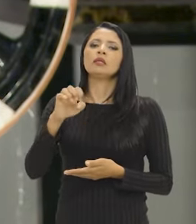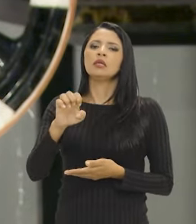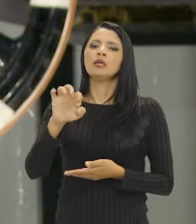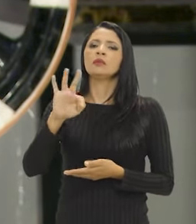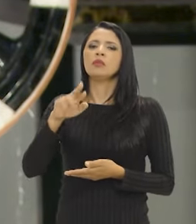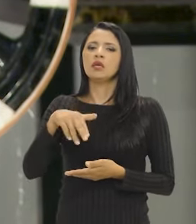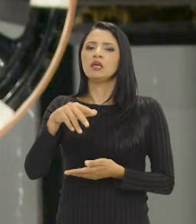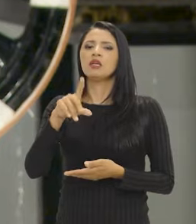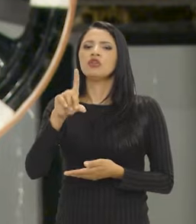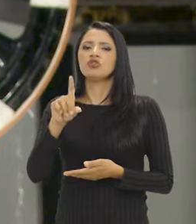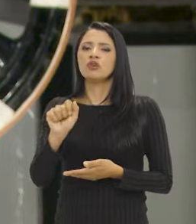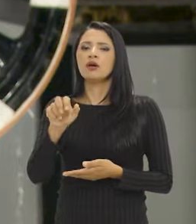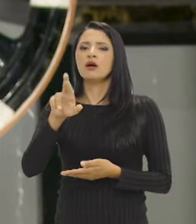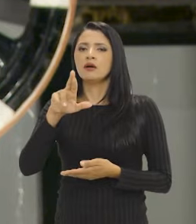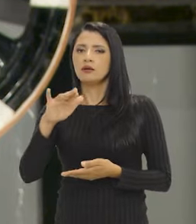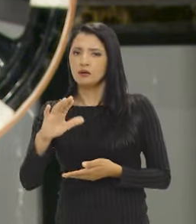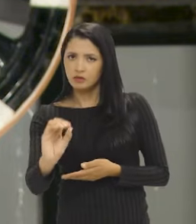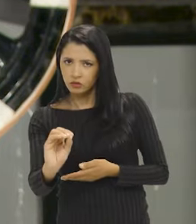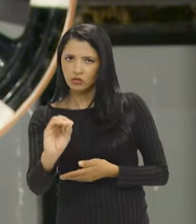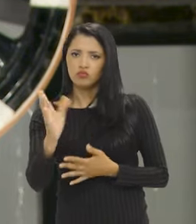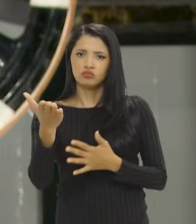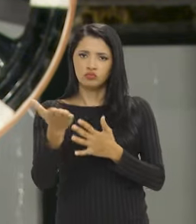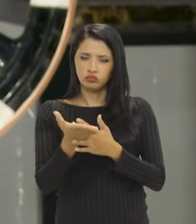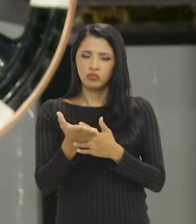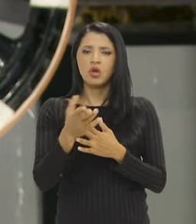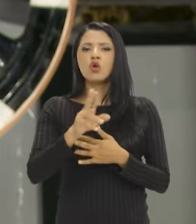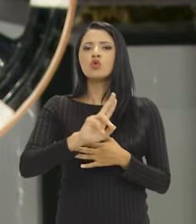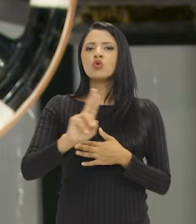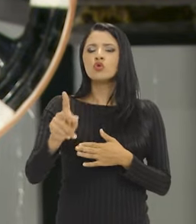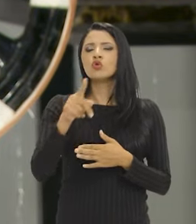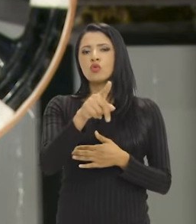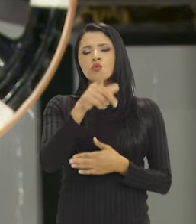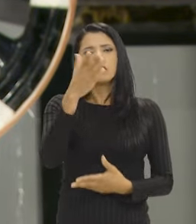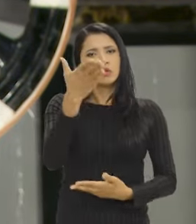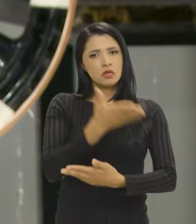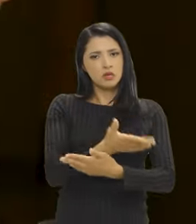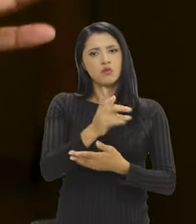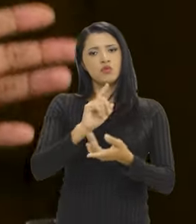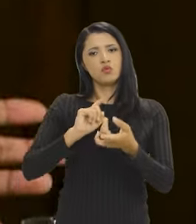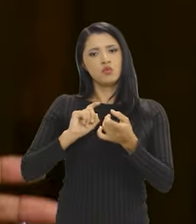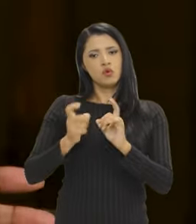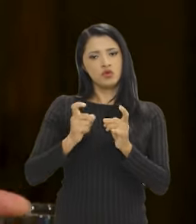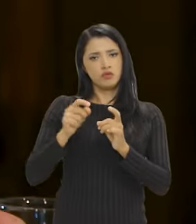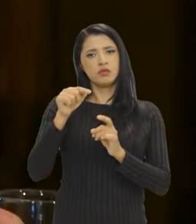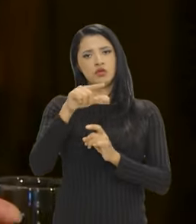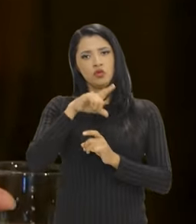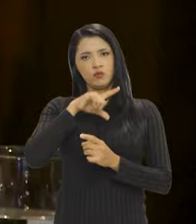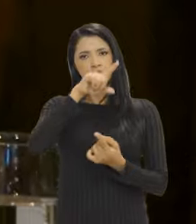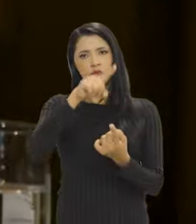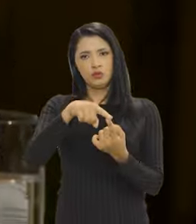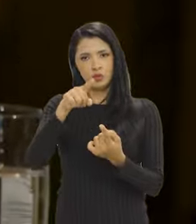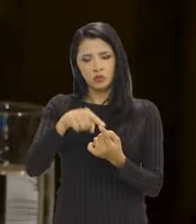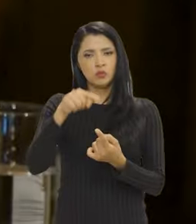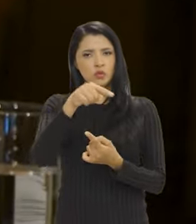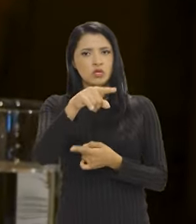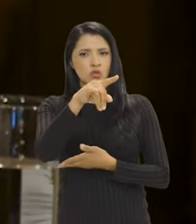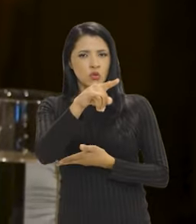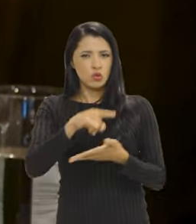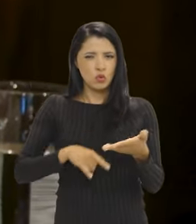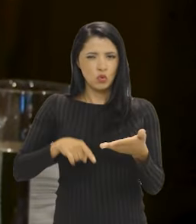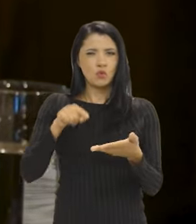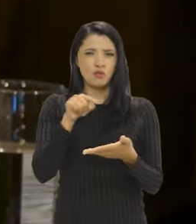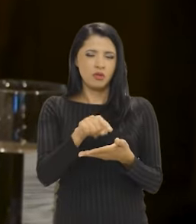Isso é o que muitas vezes as pessoas chamam do arquivo administrativo. Essa